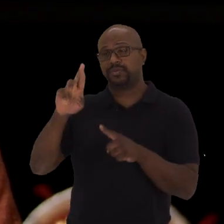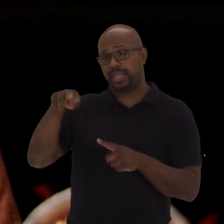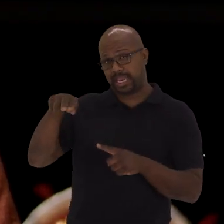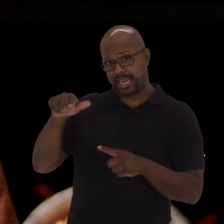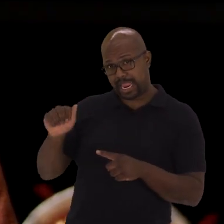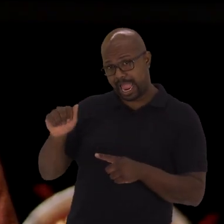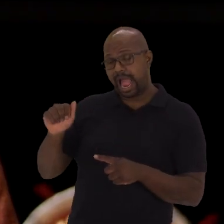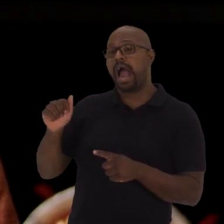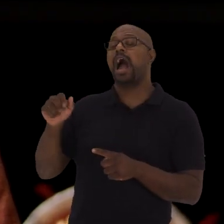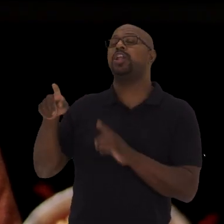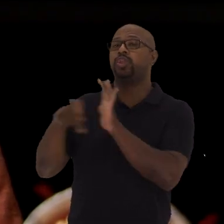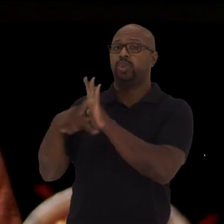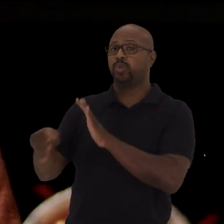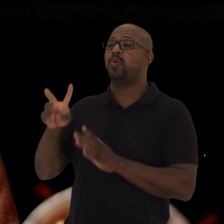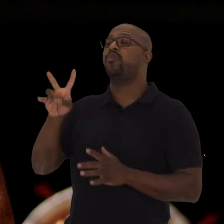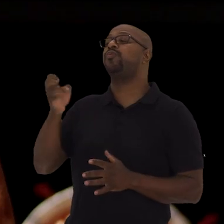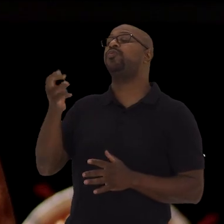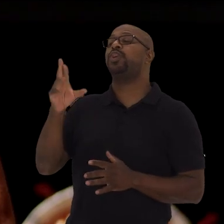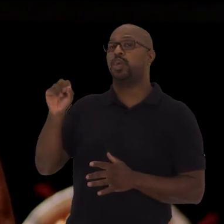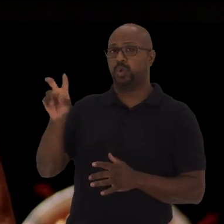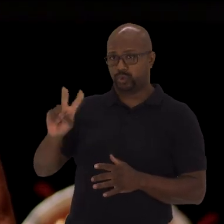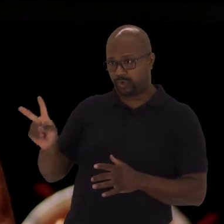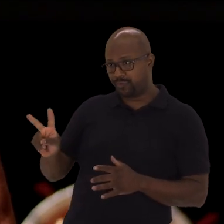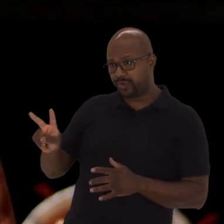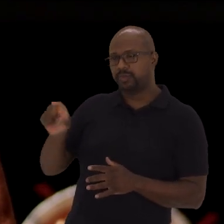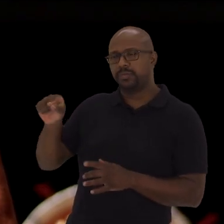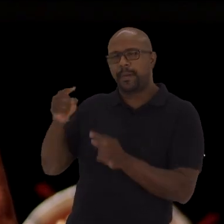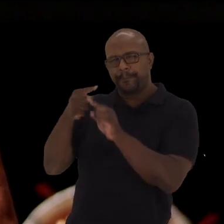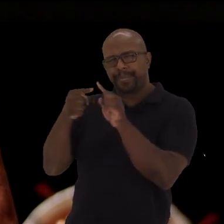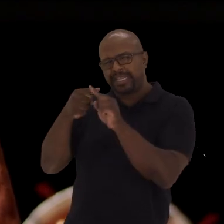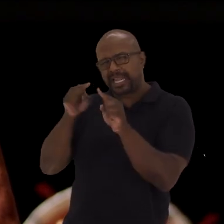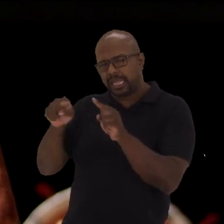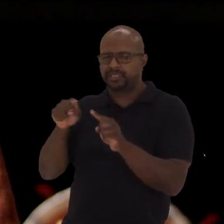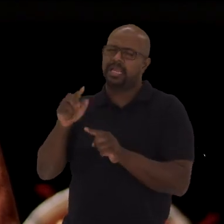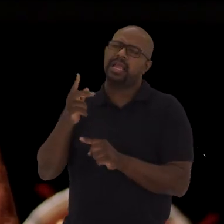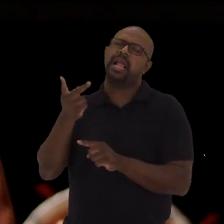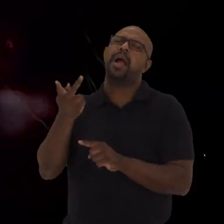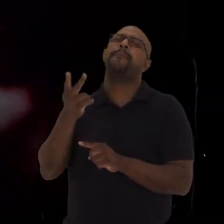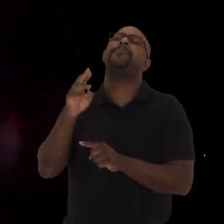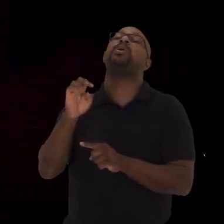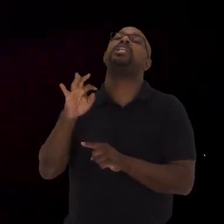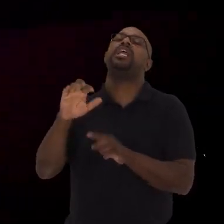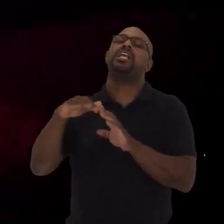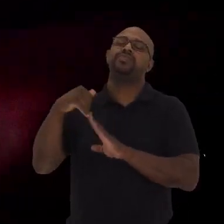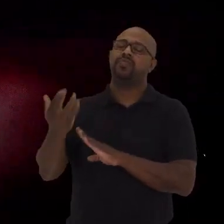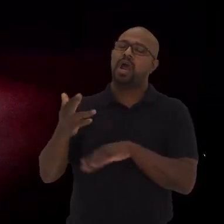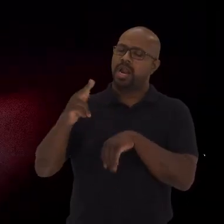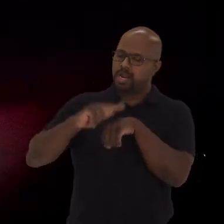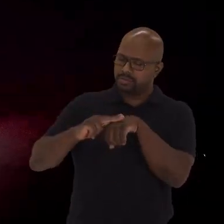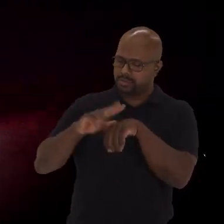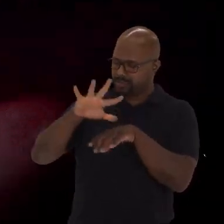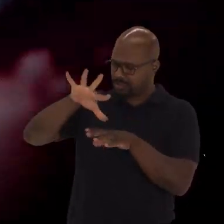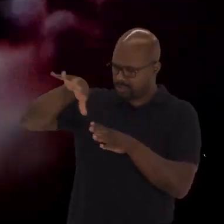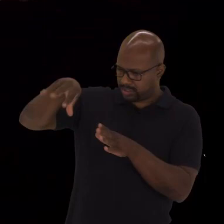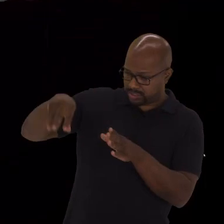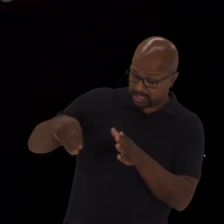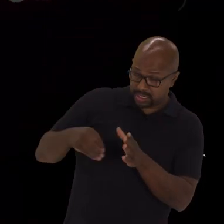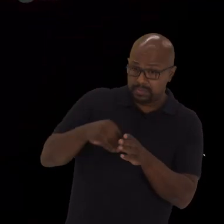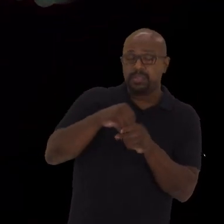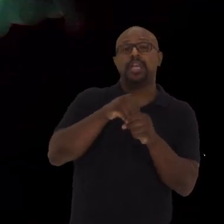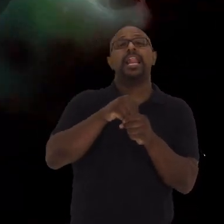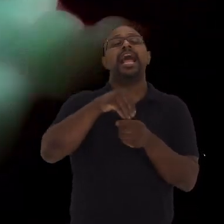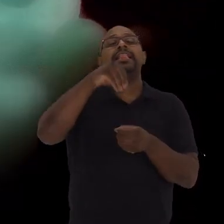mensageiro Do vírus, tá? Um pedaço que codifica Essa proteína aqui Daqui de fora Mostra um espinho no modelo E coloca E bota ela